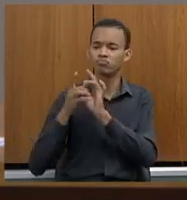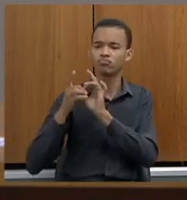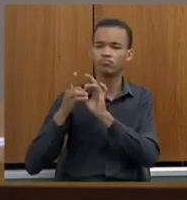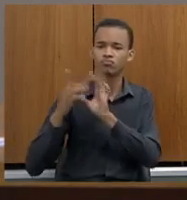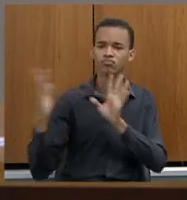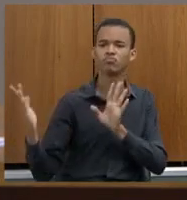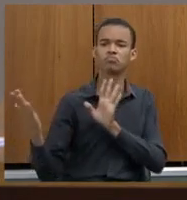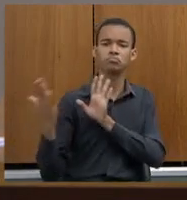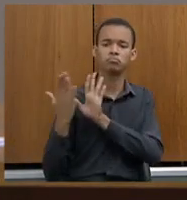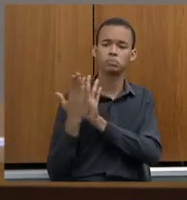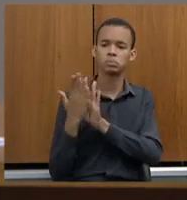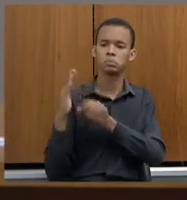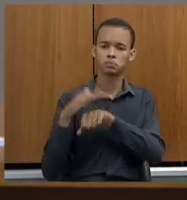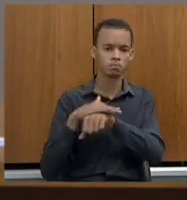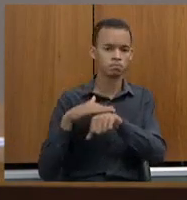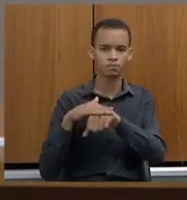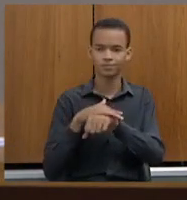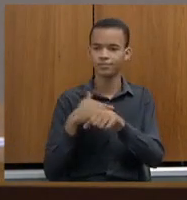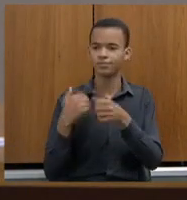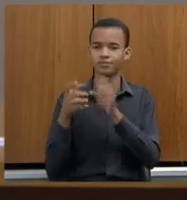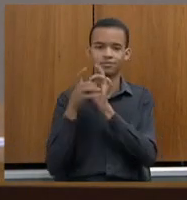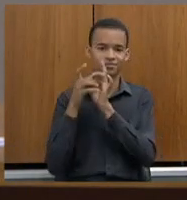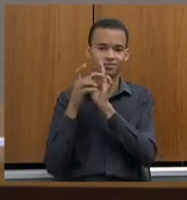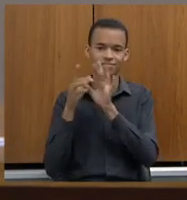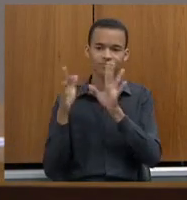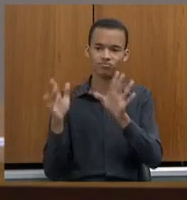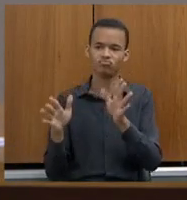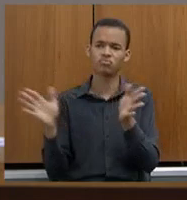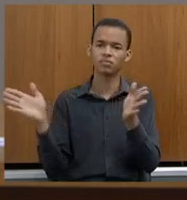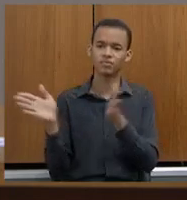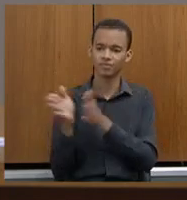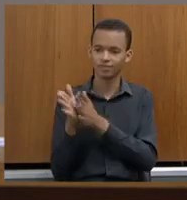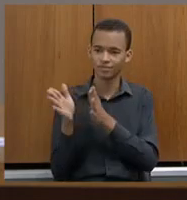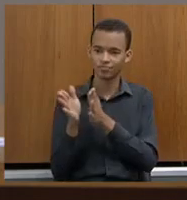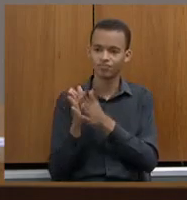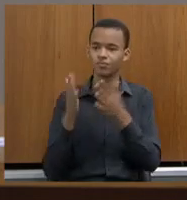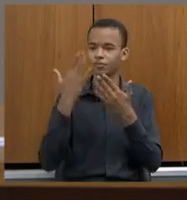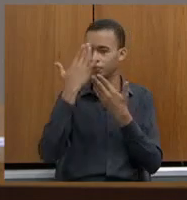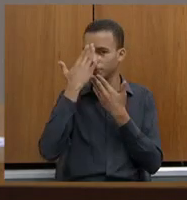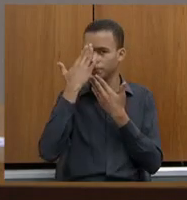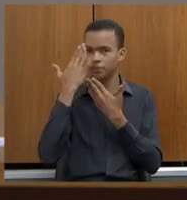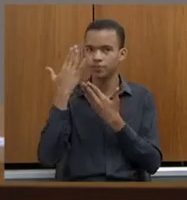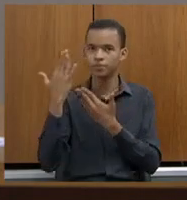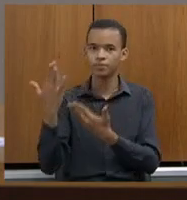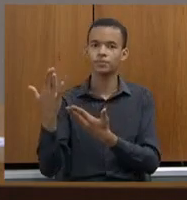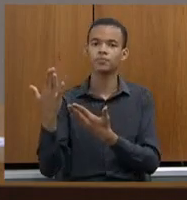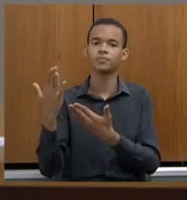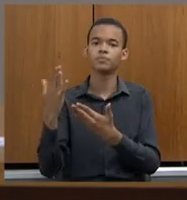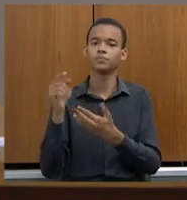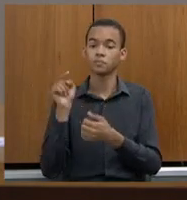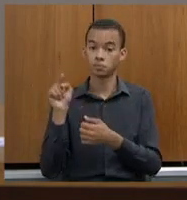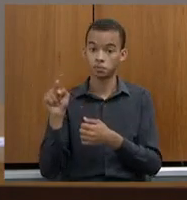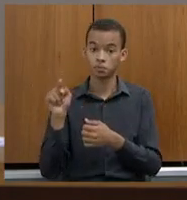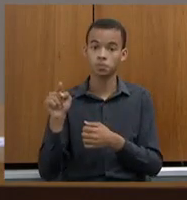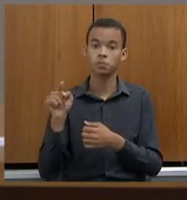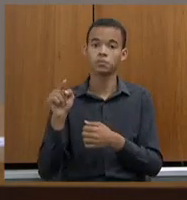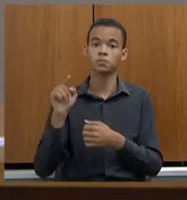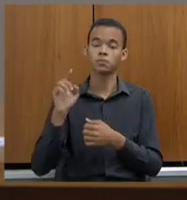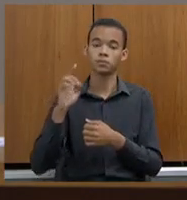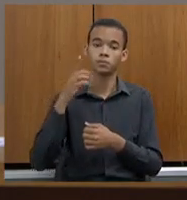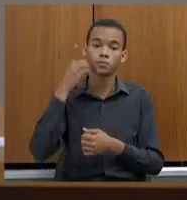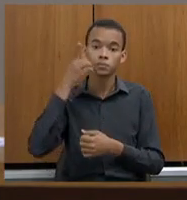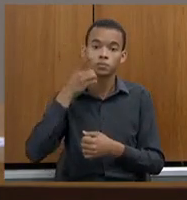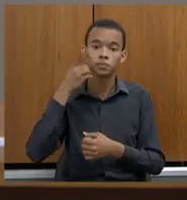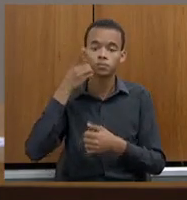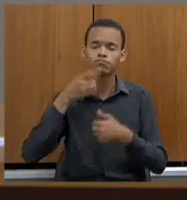pelo brilhante trabalho, fica o registro aqui, agradecimento da Polícia Civil, com quem você realmente